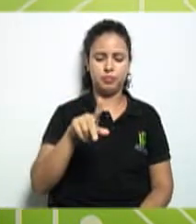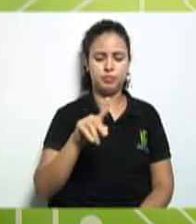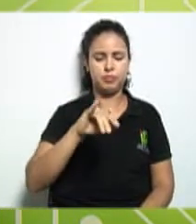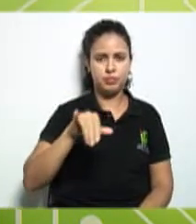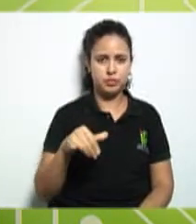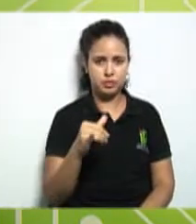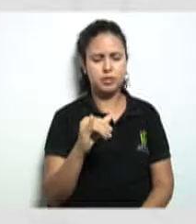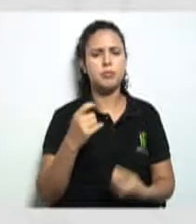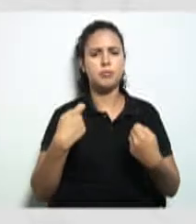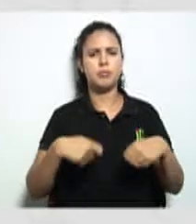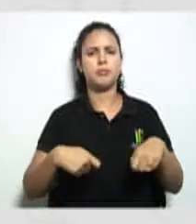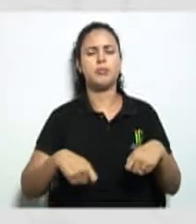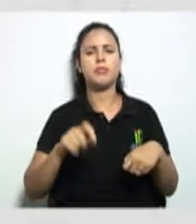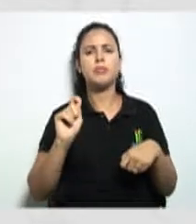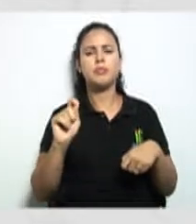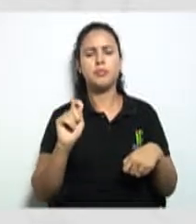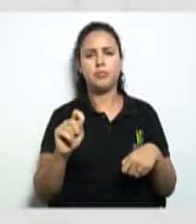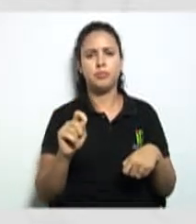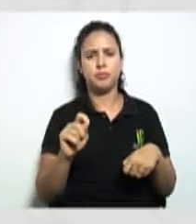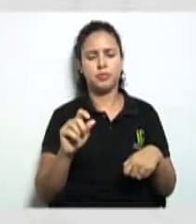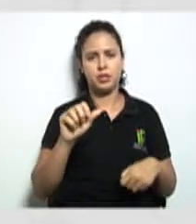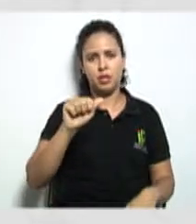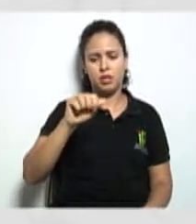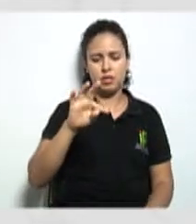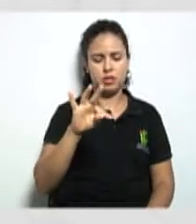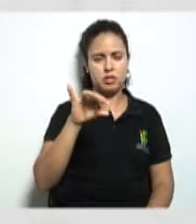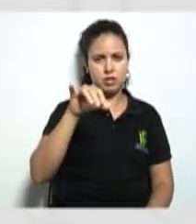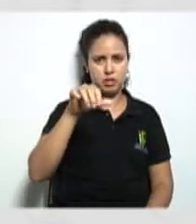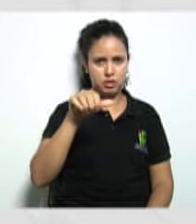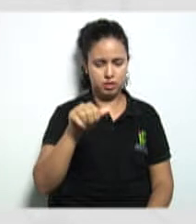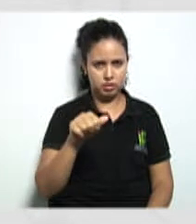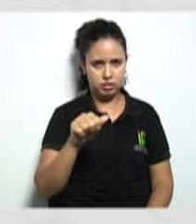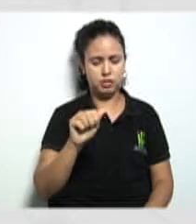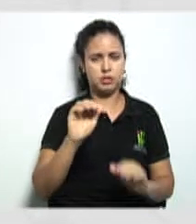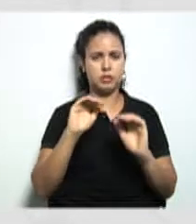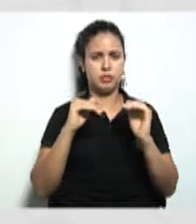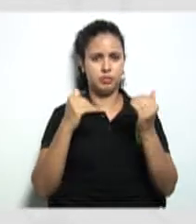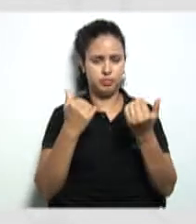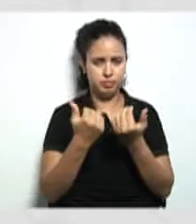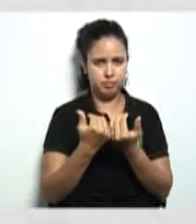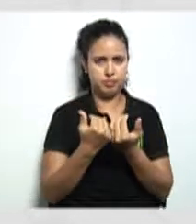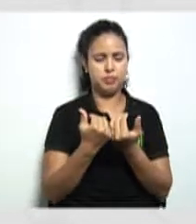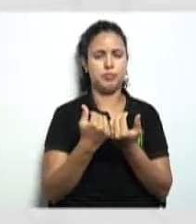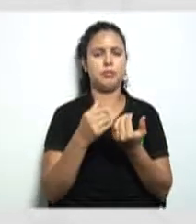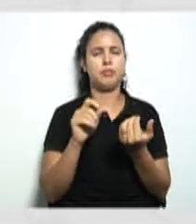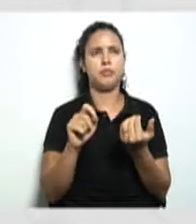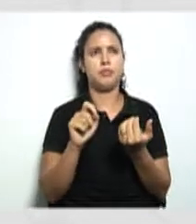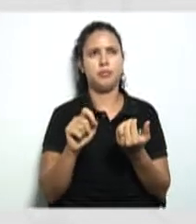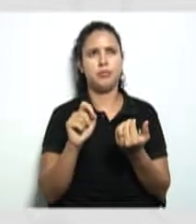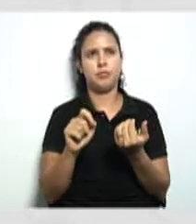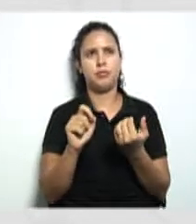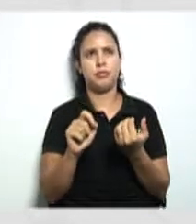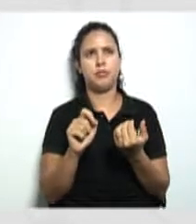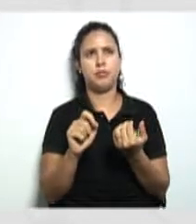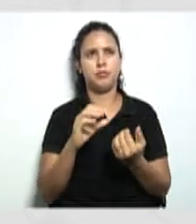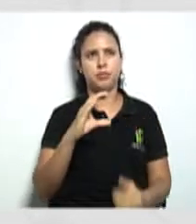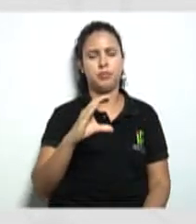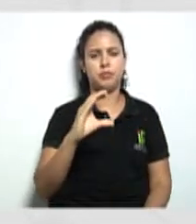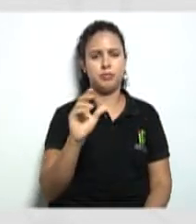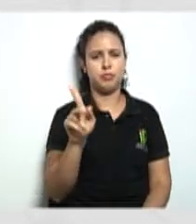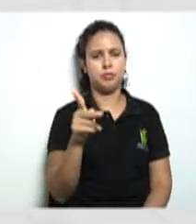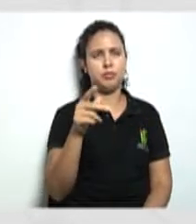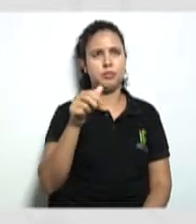a criação do CNPJ ata de constituição chancelada o que é isso esse